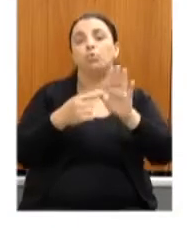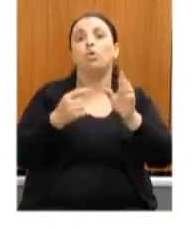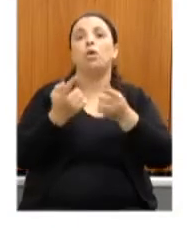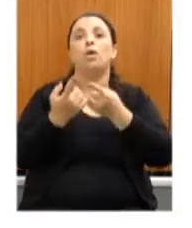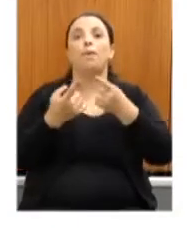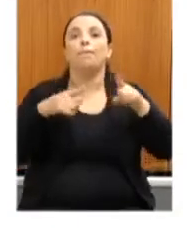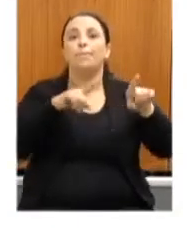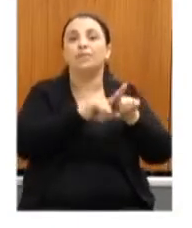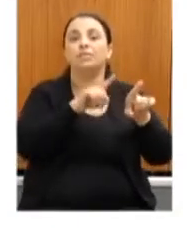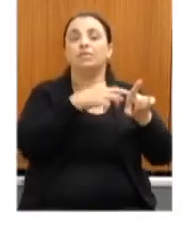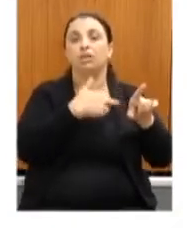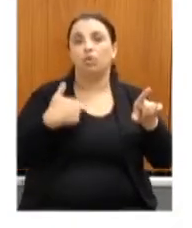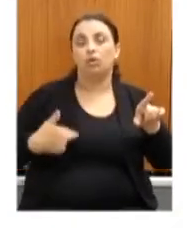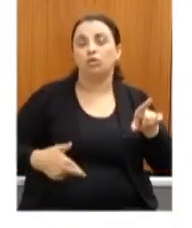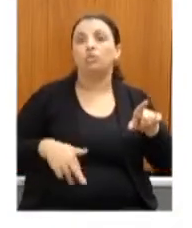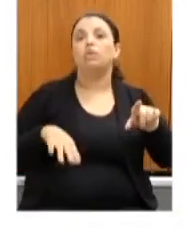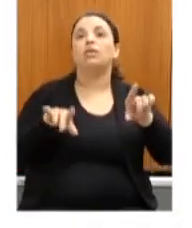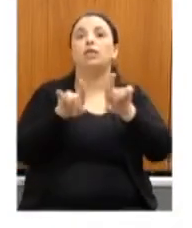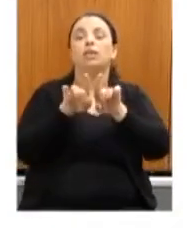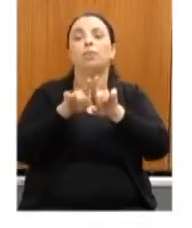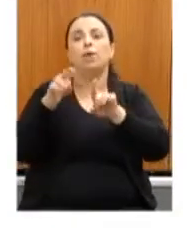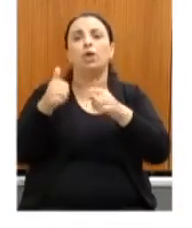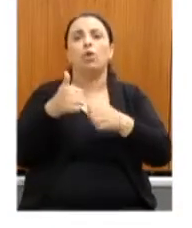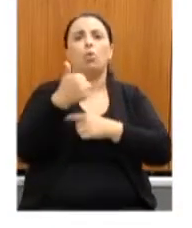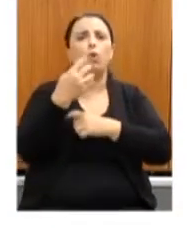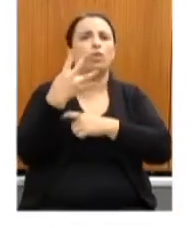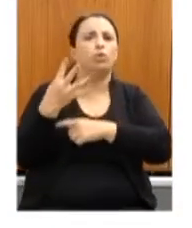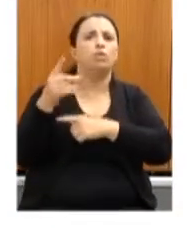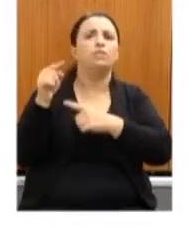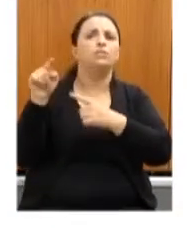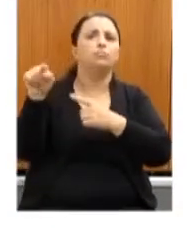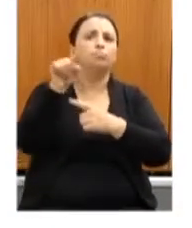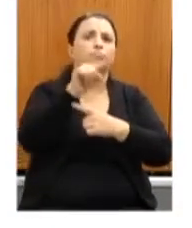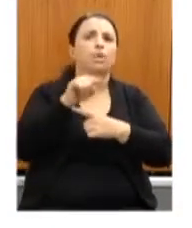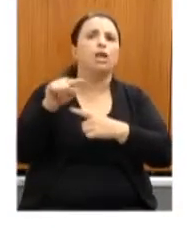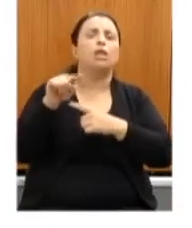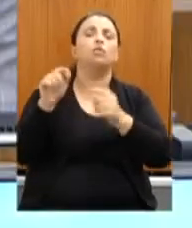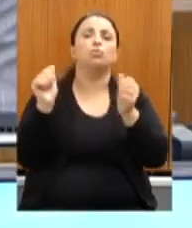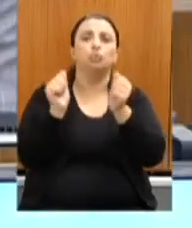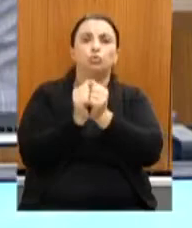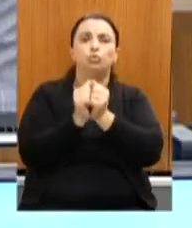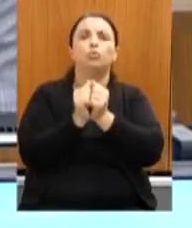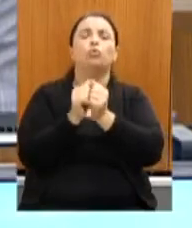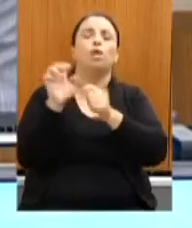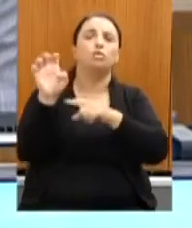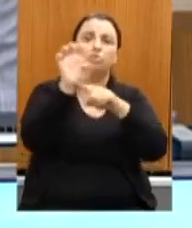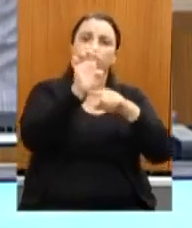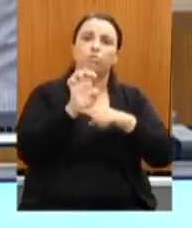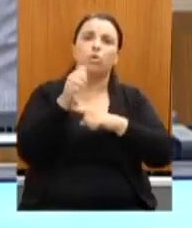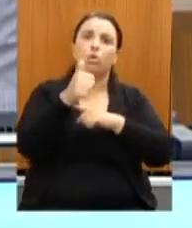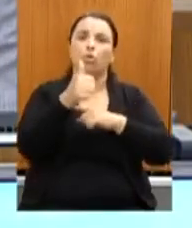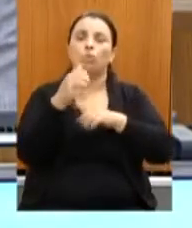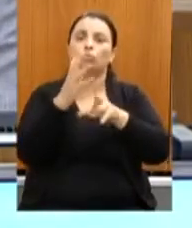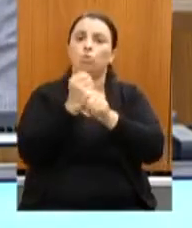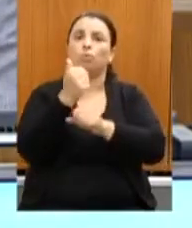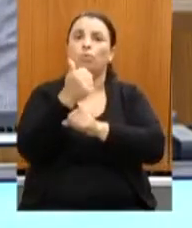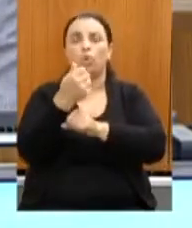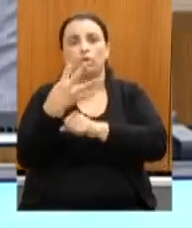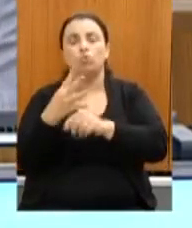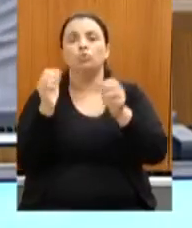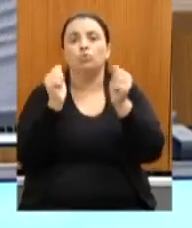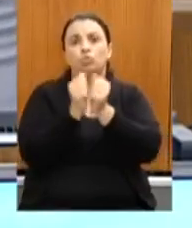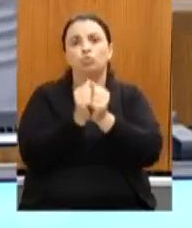14 estados estiveram conosco nesse momento refletindo sobre o audiovisual, produção.